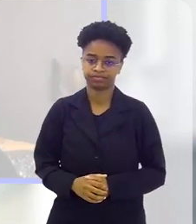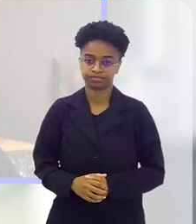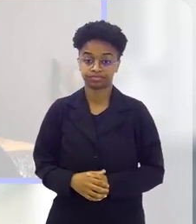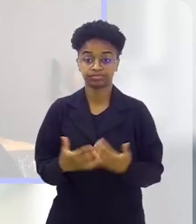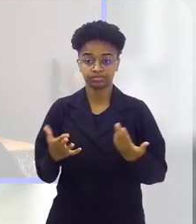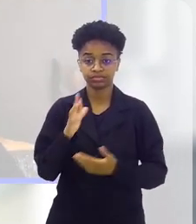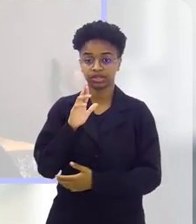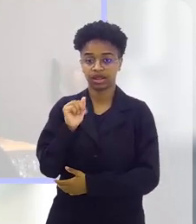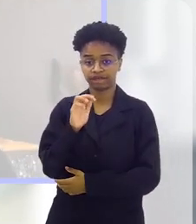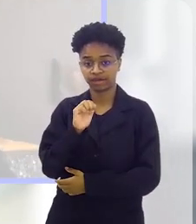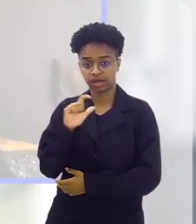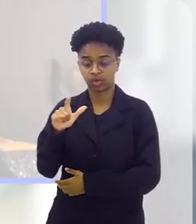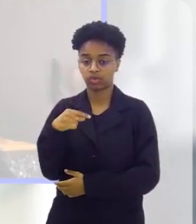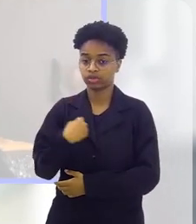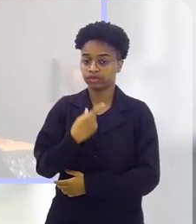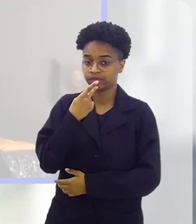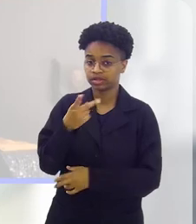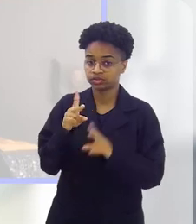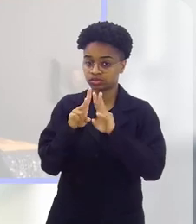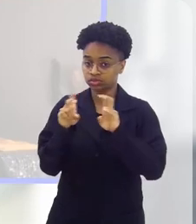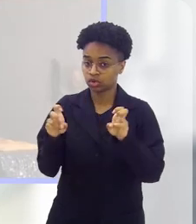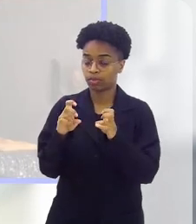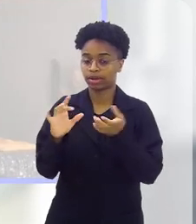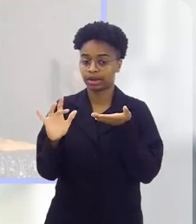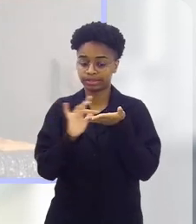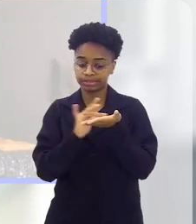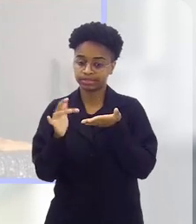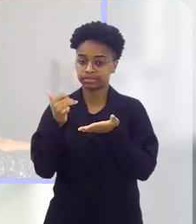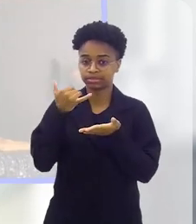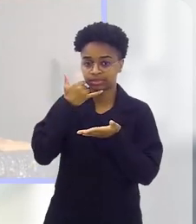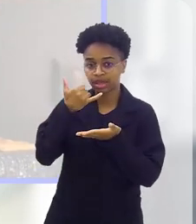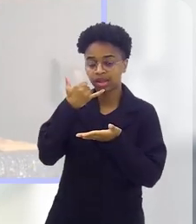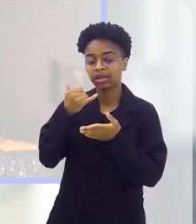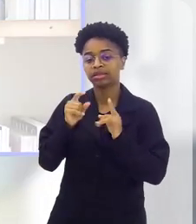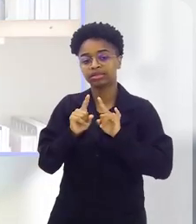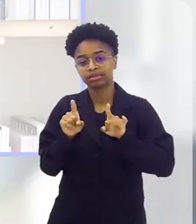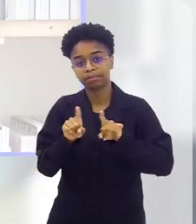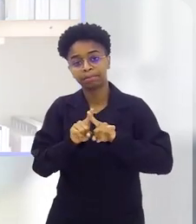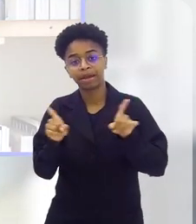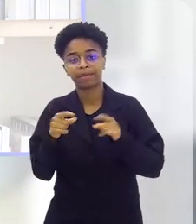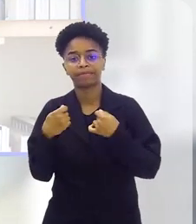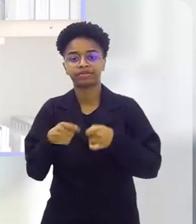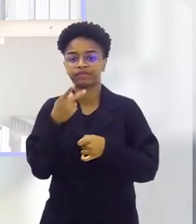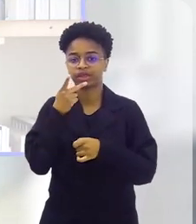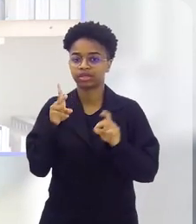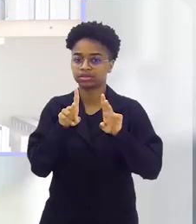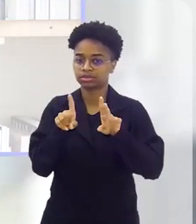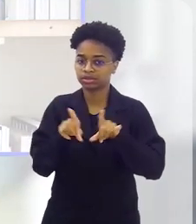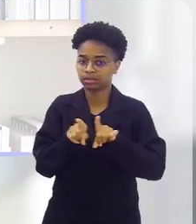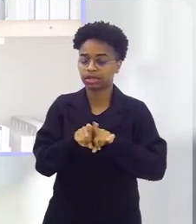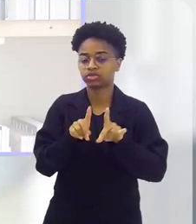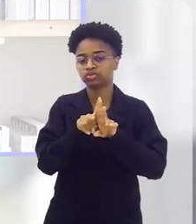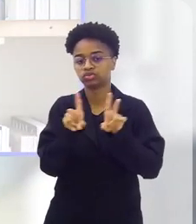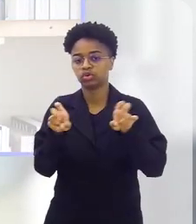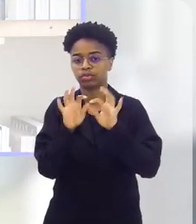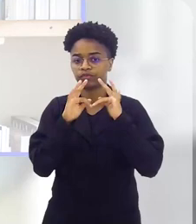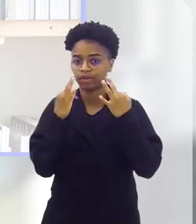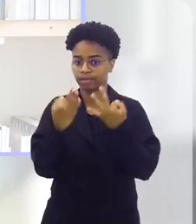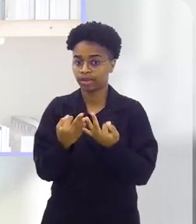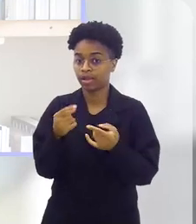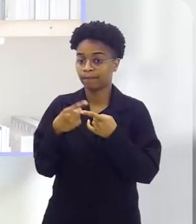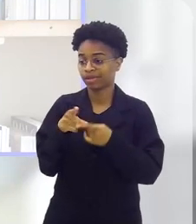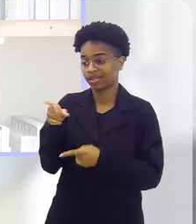Rafael, a gente falando dessa questão das telas, integravelmente a gente tem que falar da importância dos pais nesse momento, né?